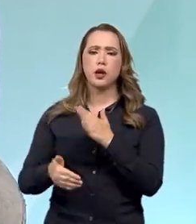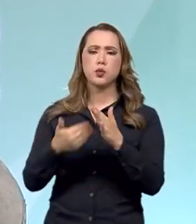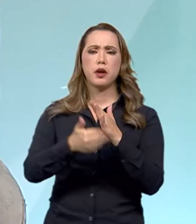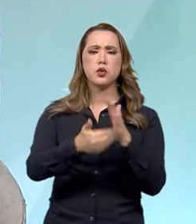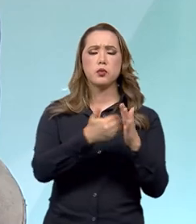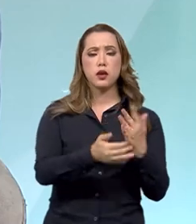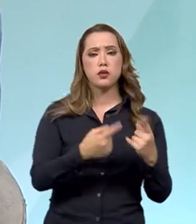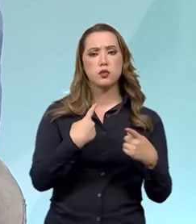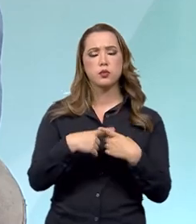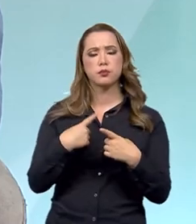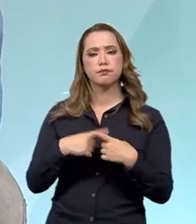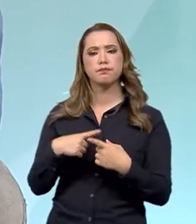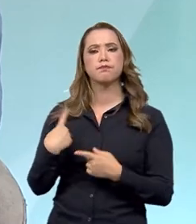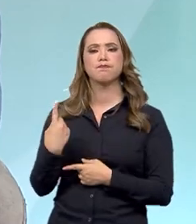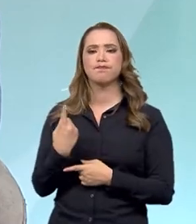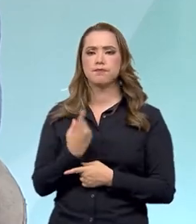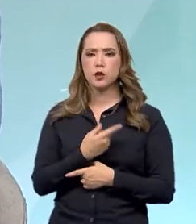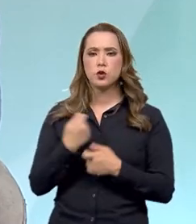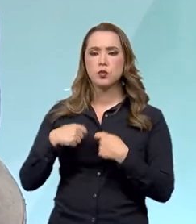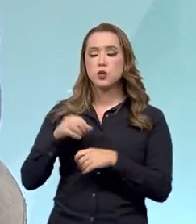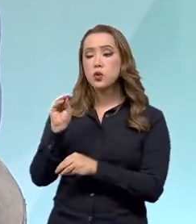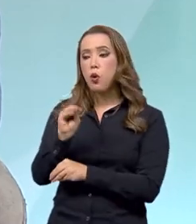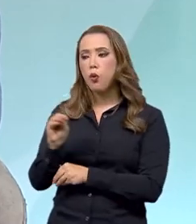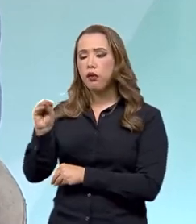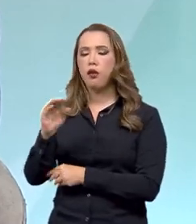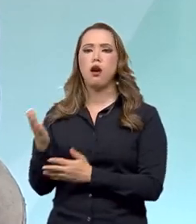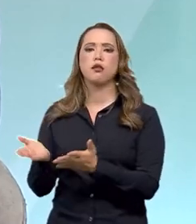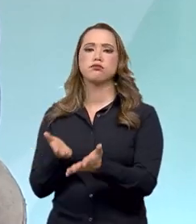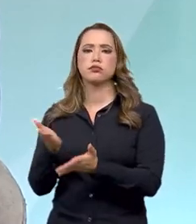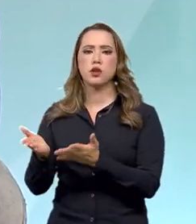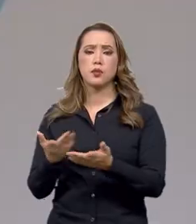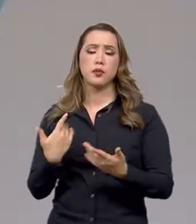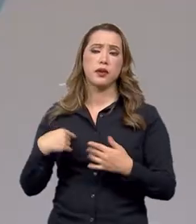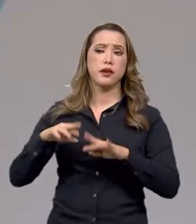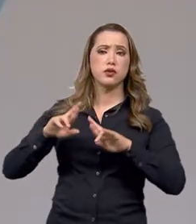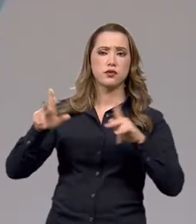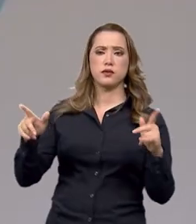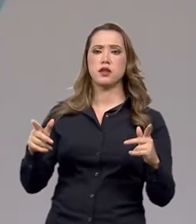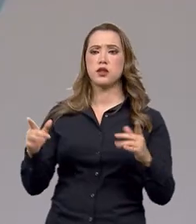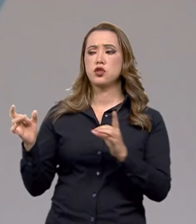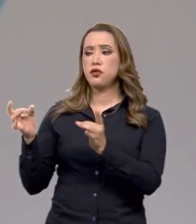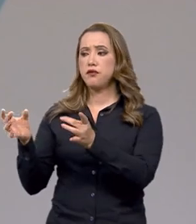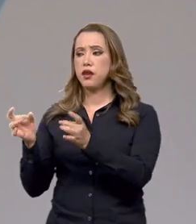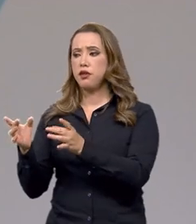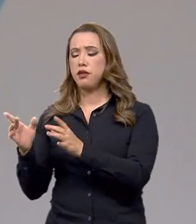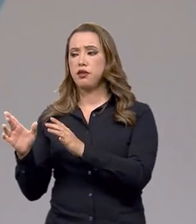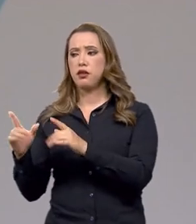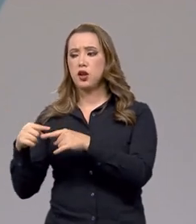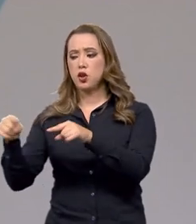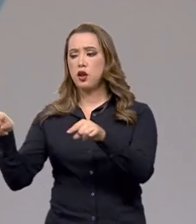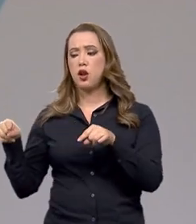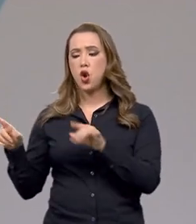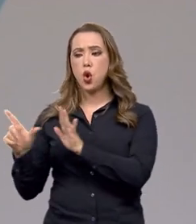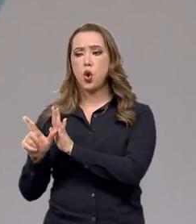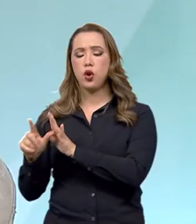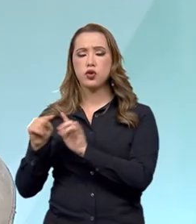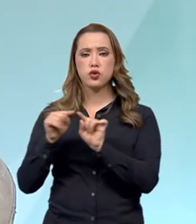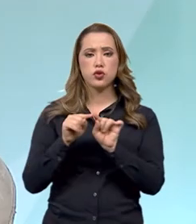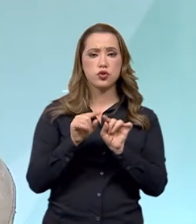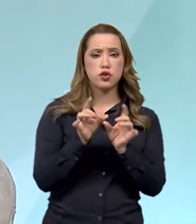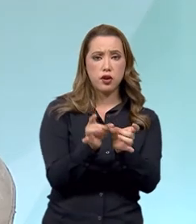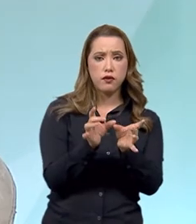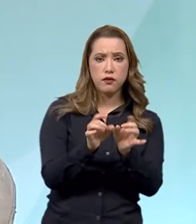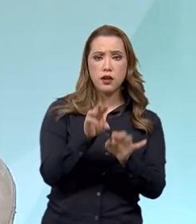Porque é uma distorção na livre concorrência. Com o contribuinte brasileiro